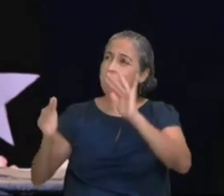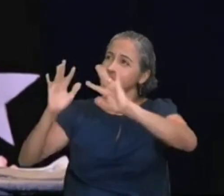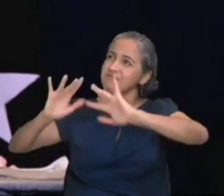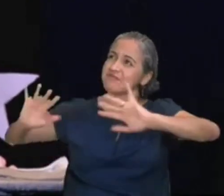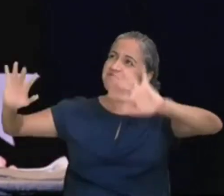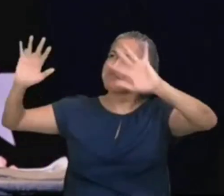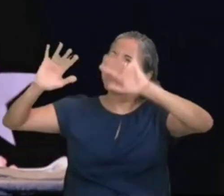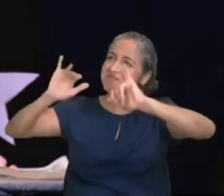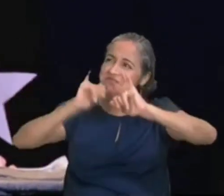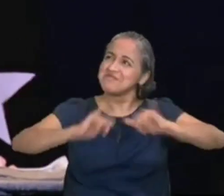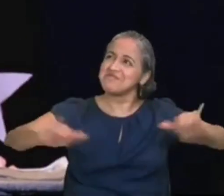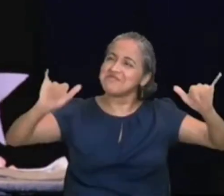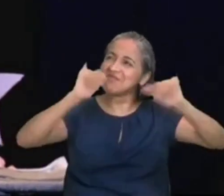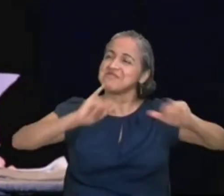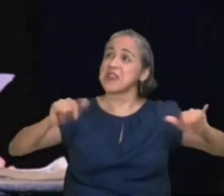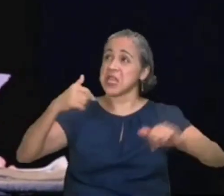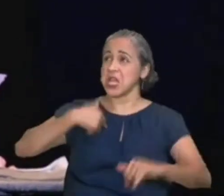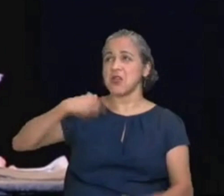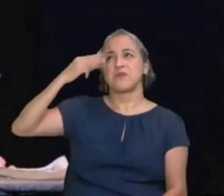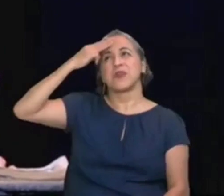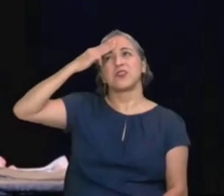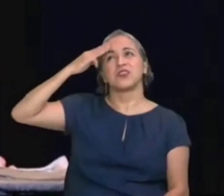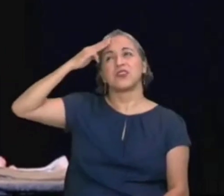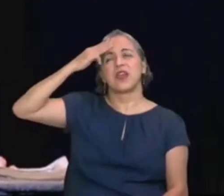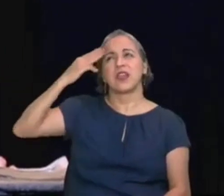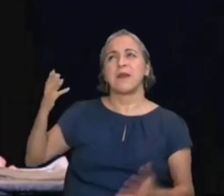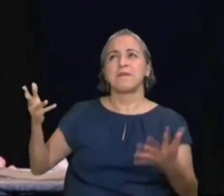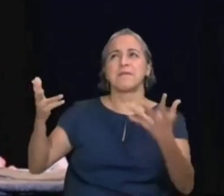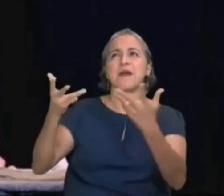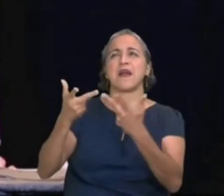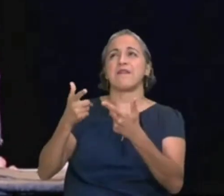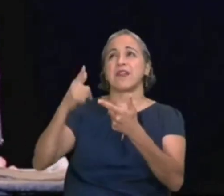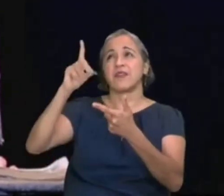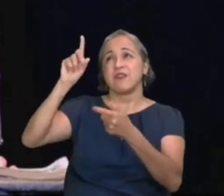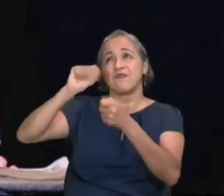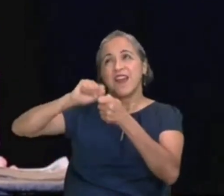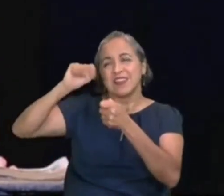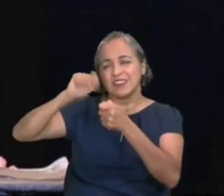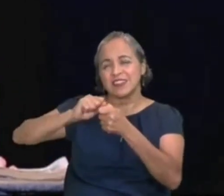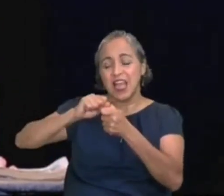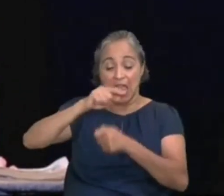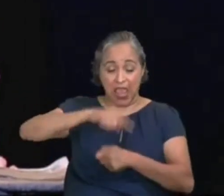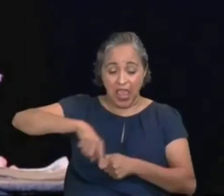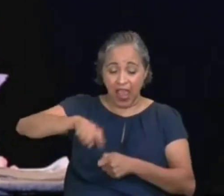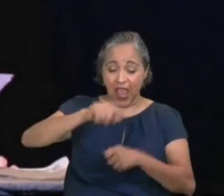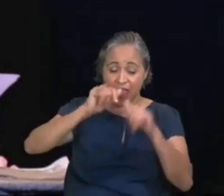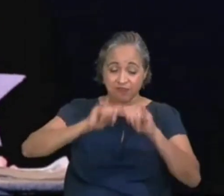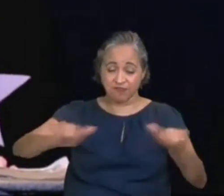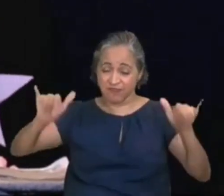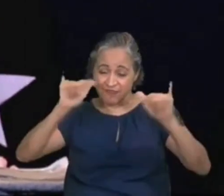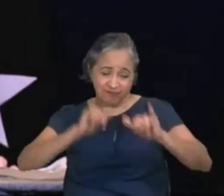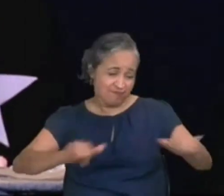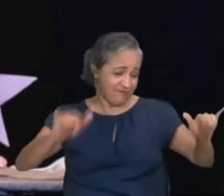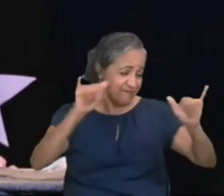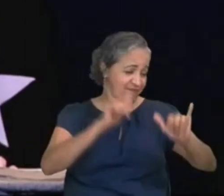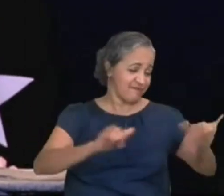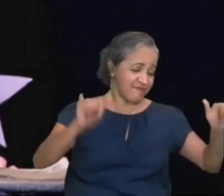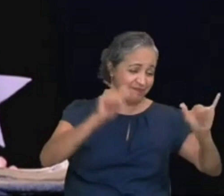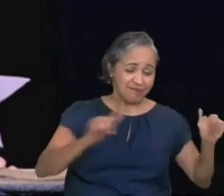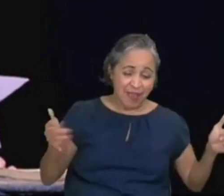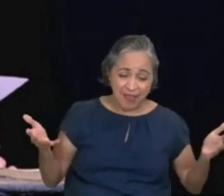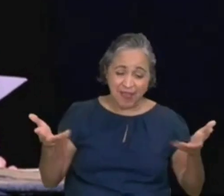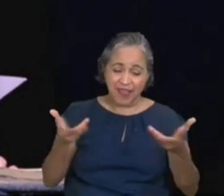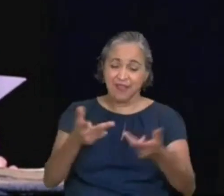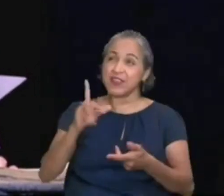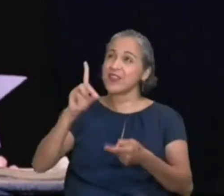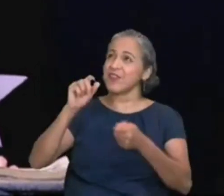majestade, e meditarei, nas maravilhas, que fazes, anunciarão, o poder, dos teus feitos, temíveis, e